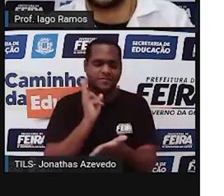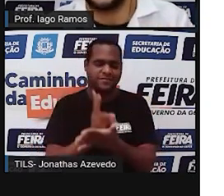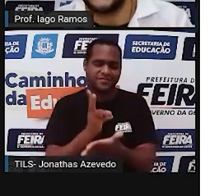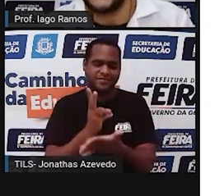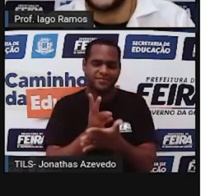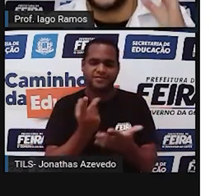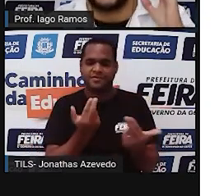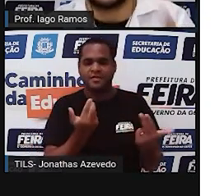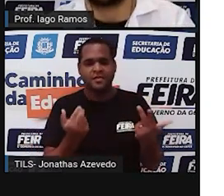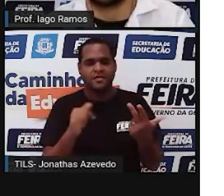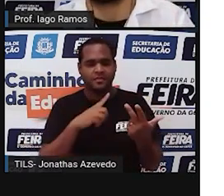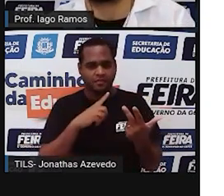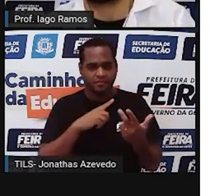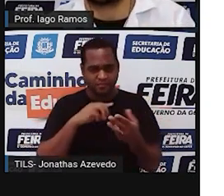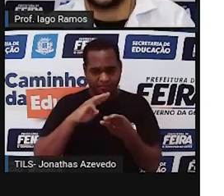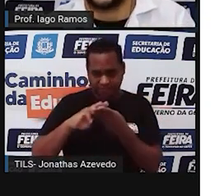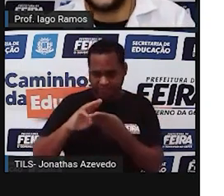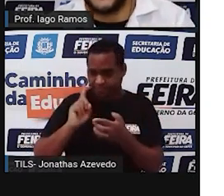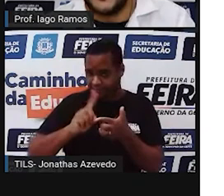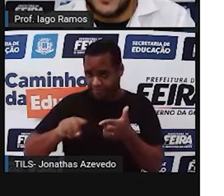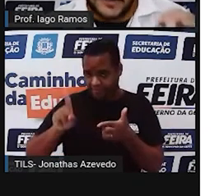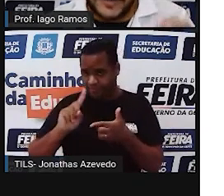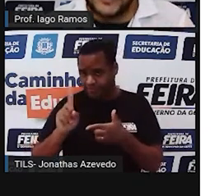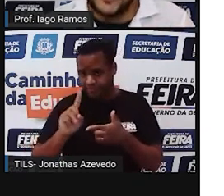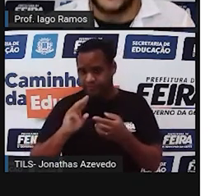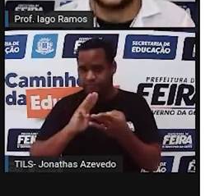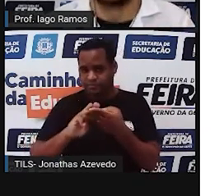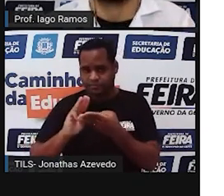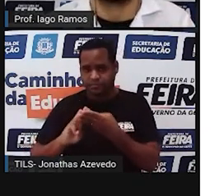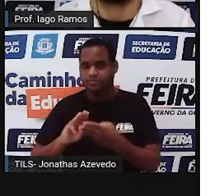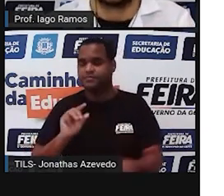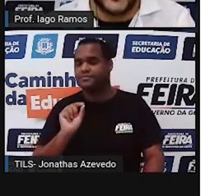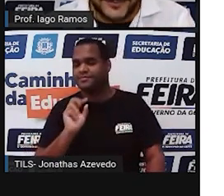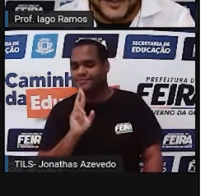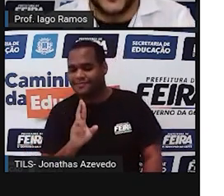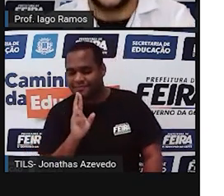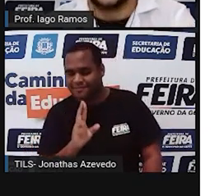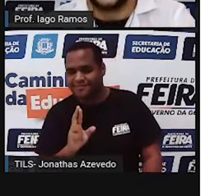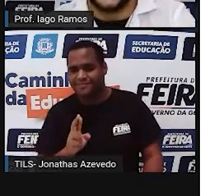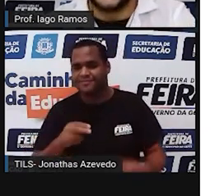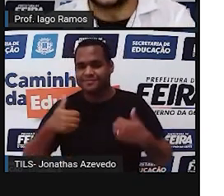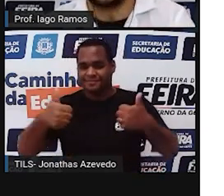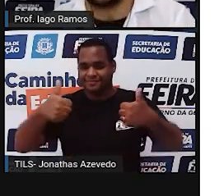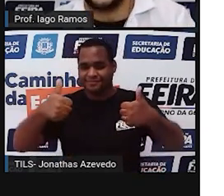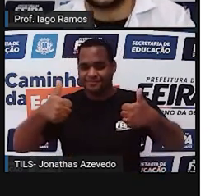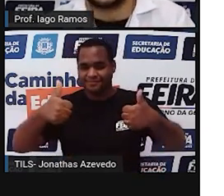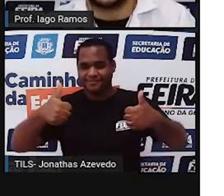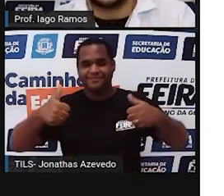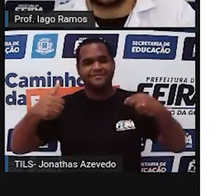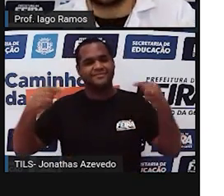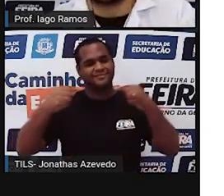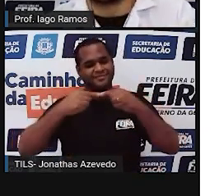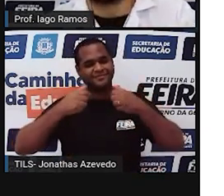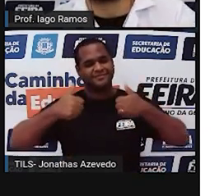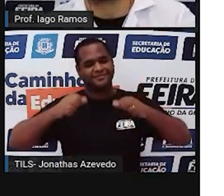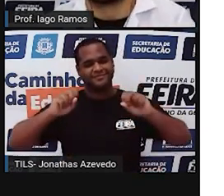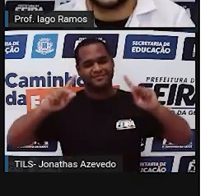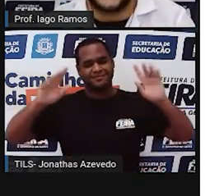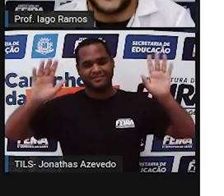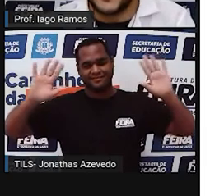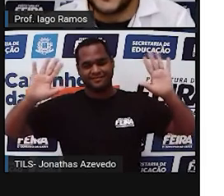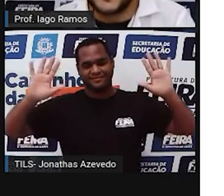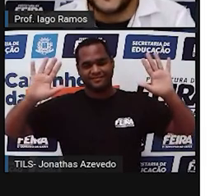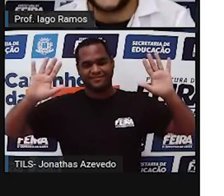esse tá bom? Matemática não é problema matemática é solução beleza? Então é isso aí tchauzinho